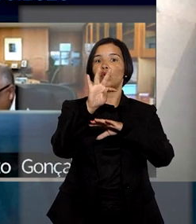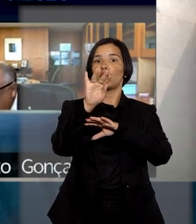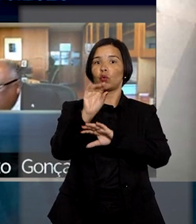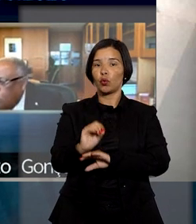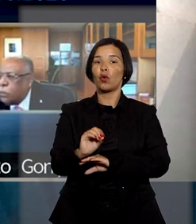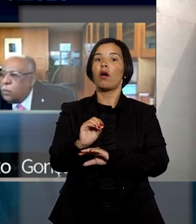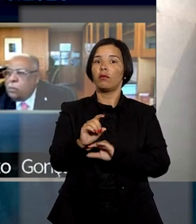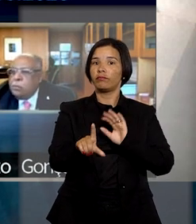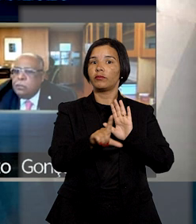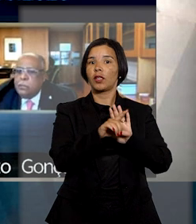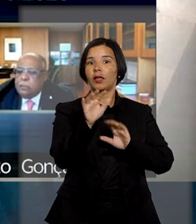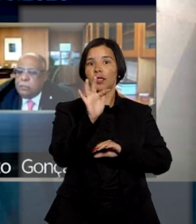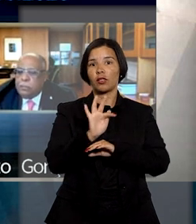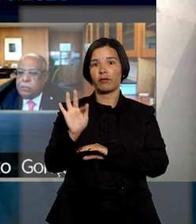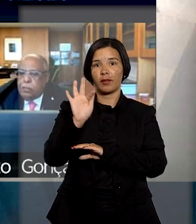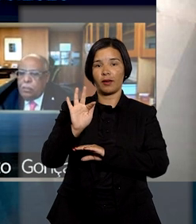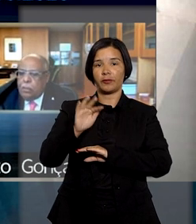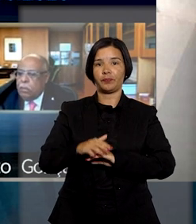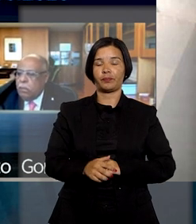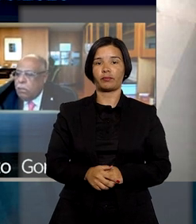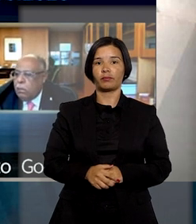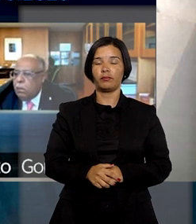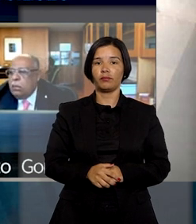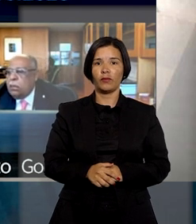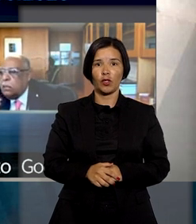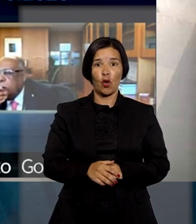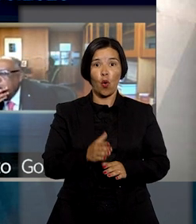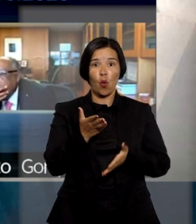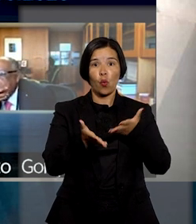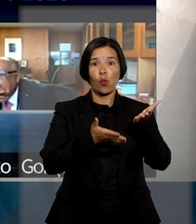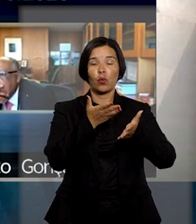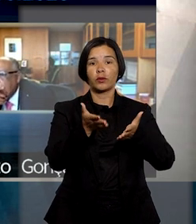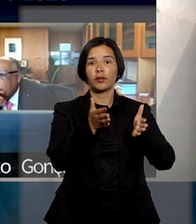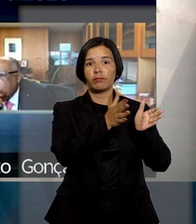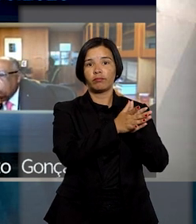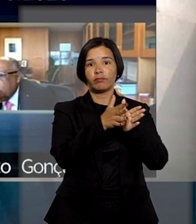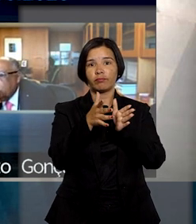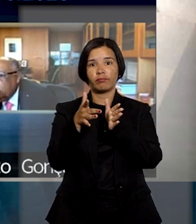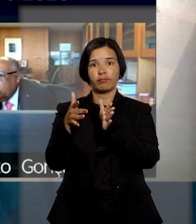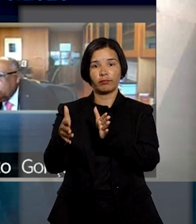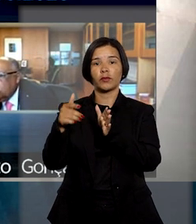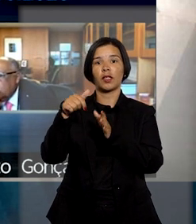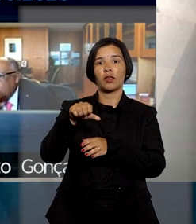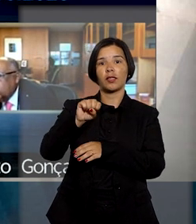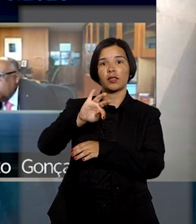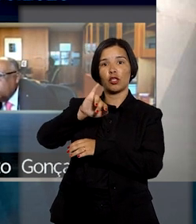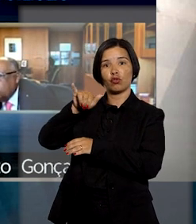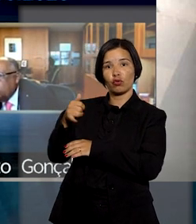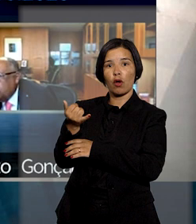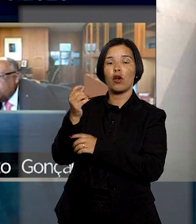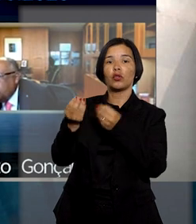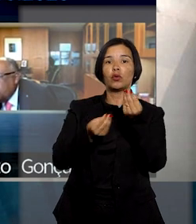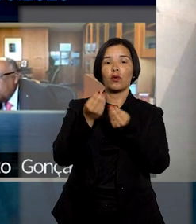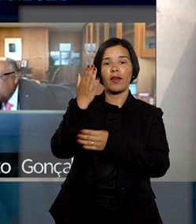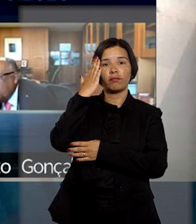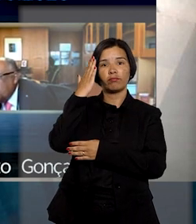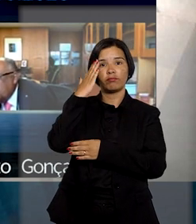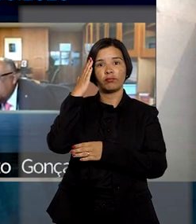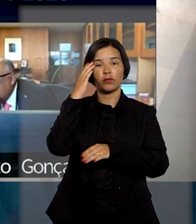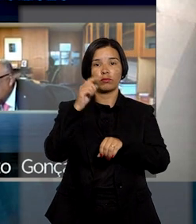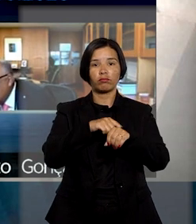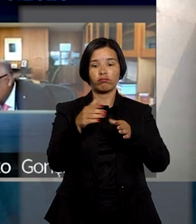relevância da questão federal. Trata-se de preservar a função princípua desta Corte, que é a de